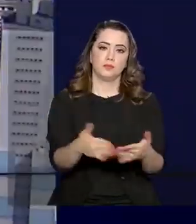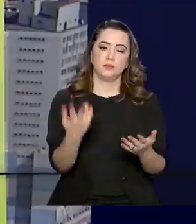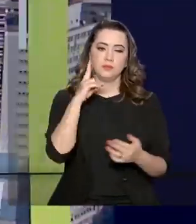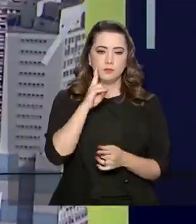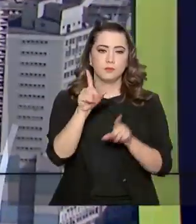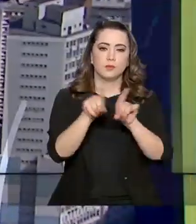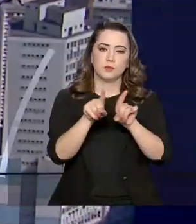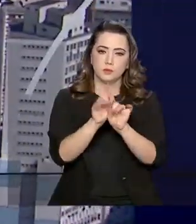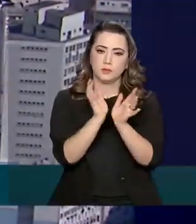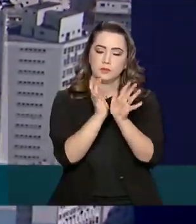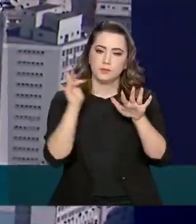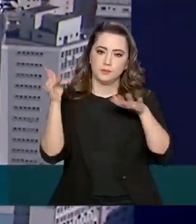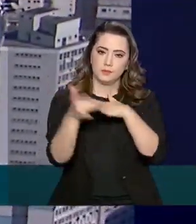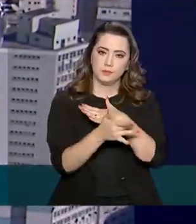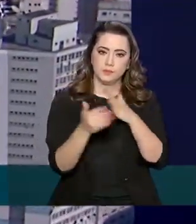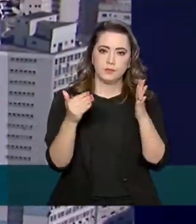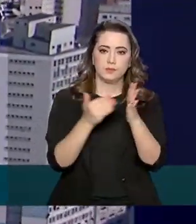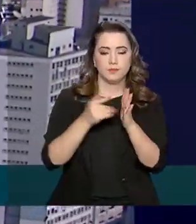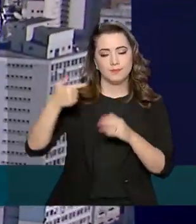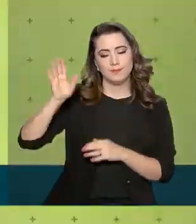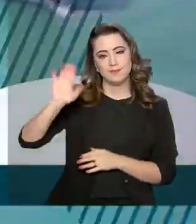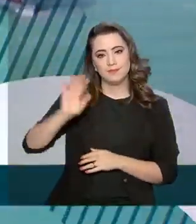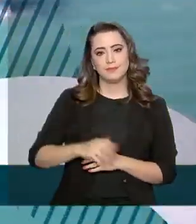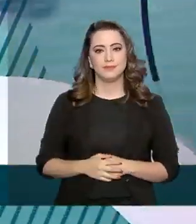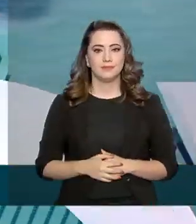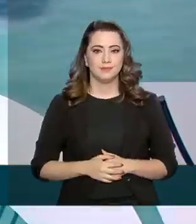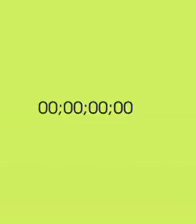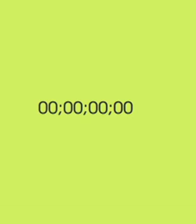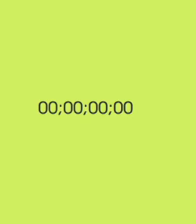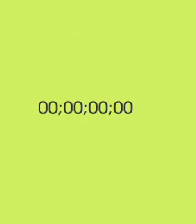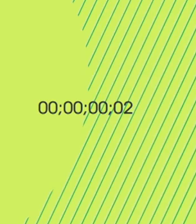Continue nos acompanhando também pelas redes sociais. Até mais!